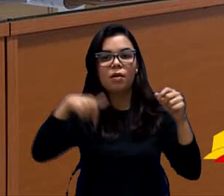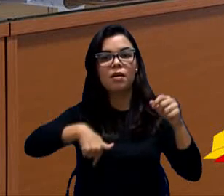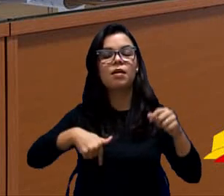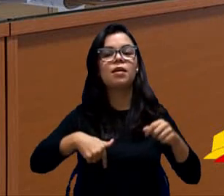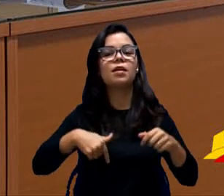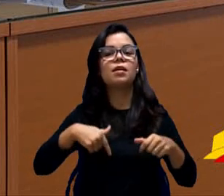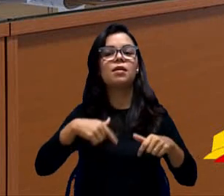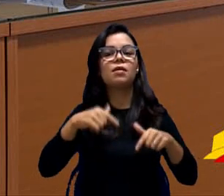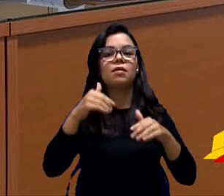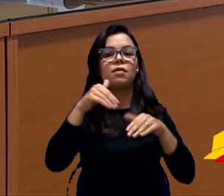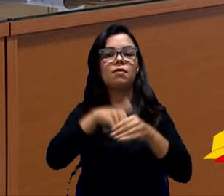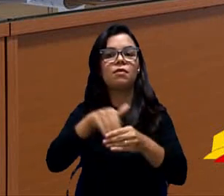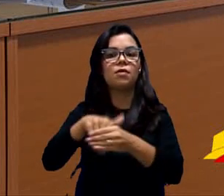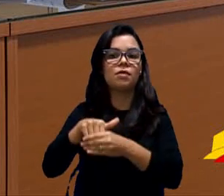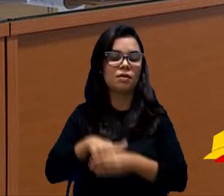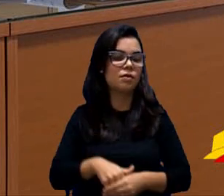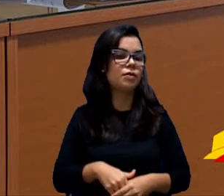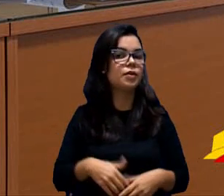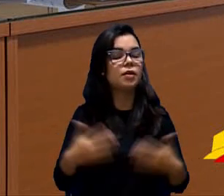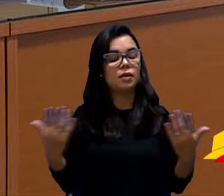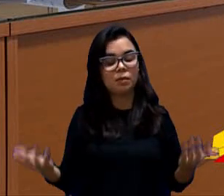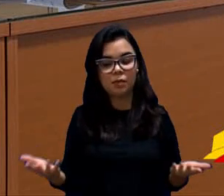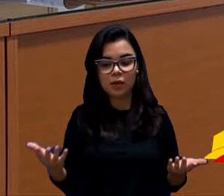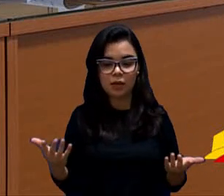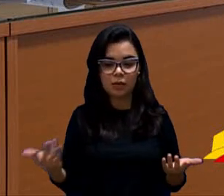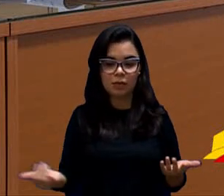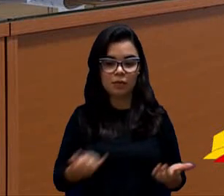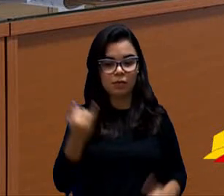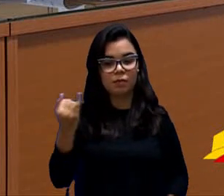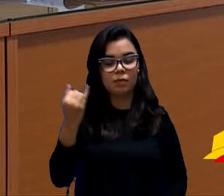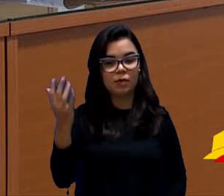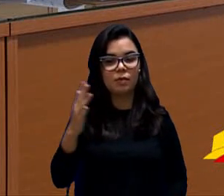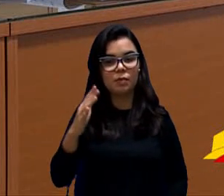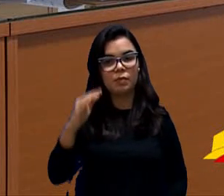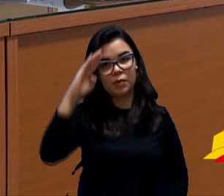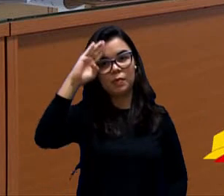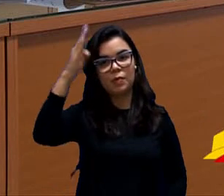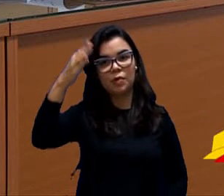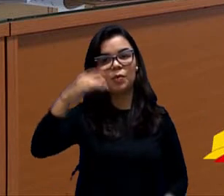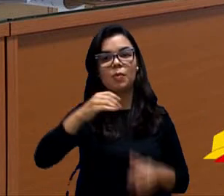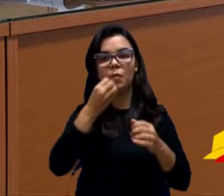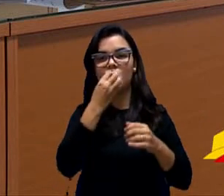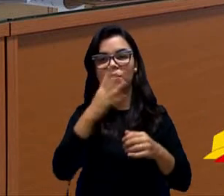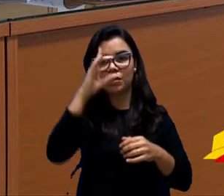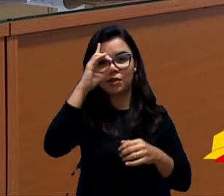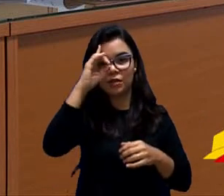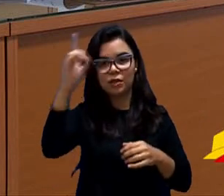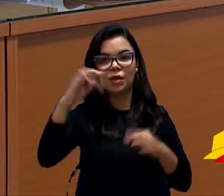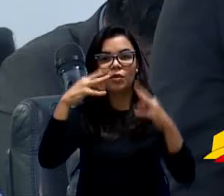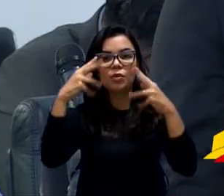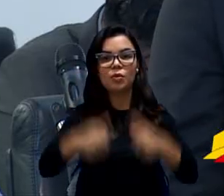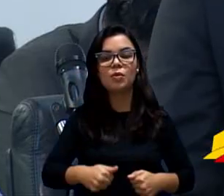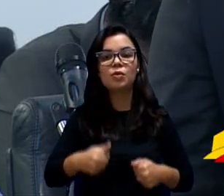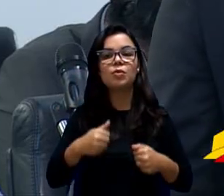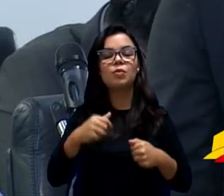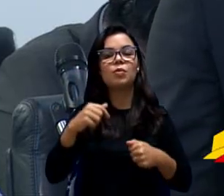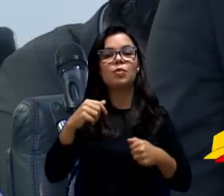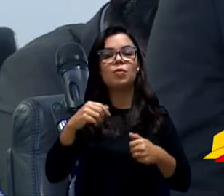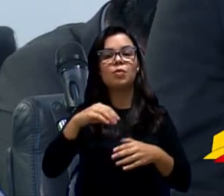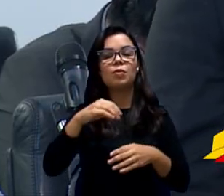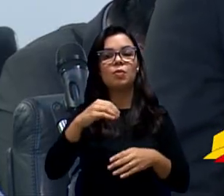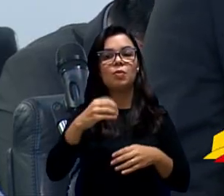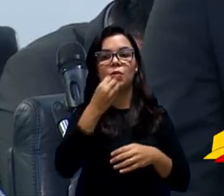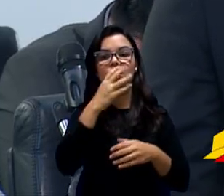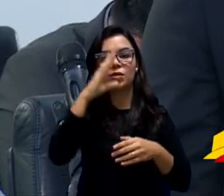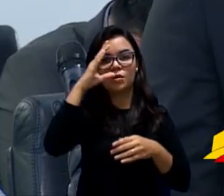Glória a Deus. Presidente, primeiramente, bom dia a todos, bom dia líder, bom dia presidente. Mais uma vez, reiterar todo o meu respeito, não só